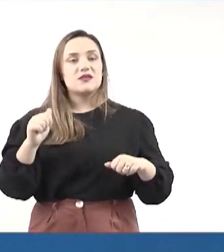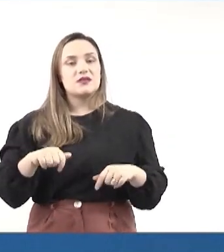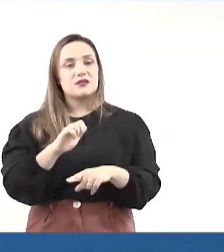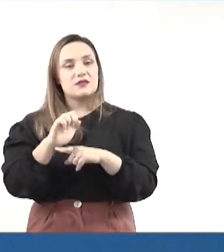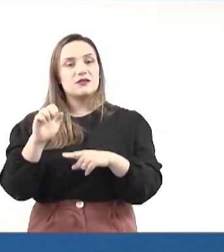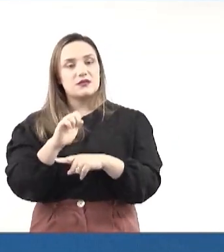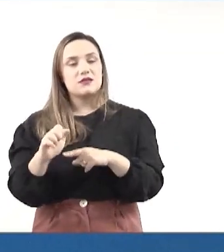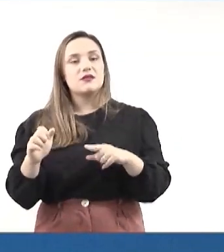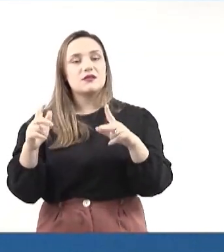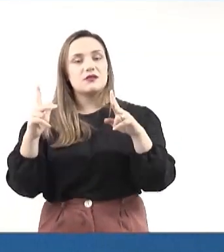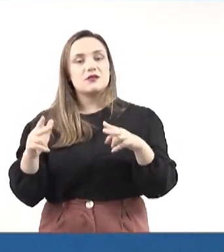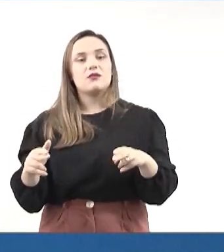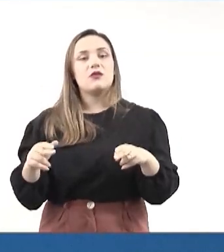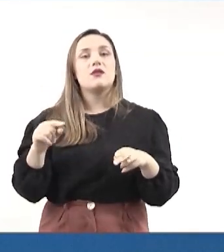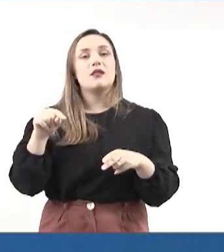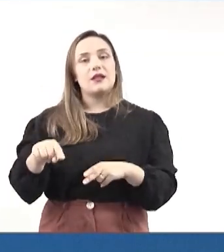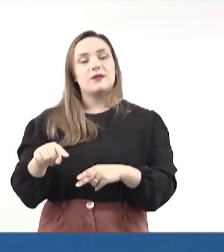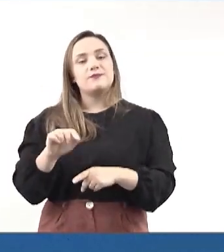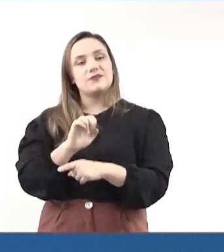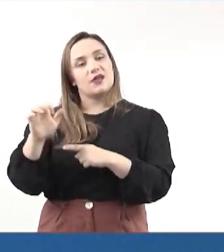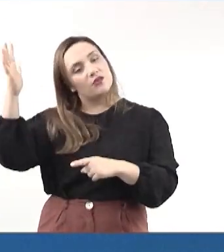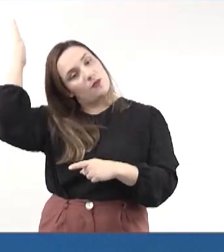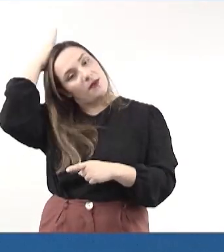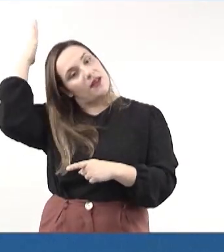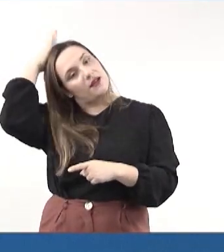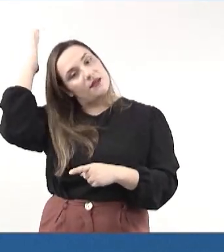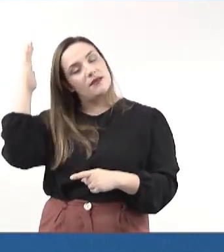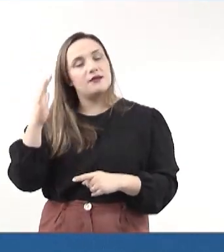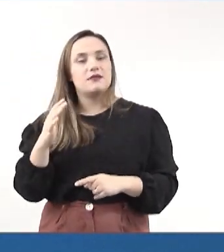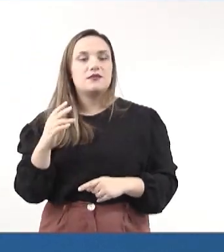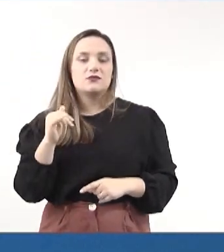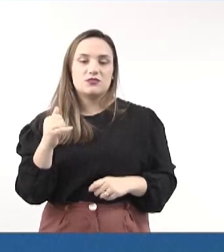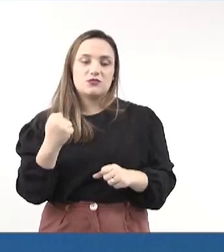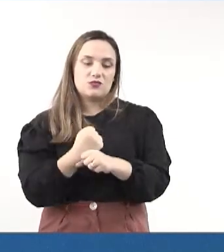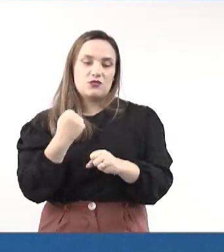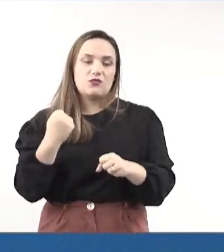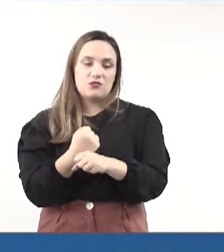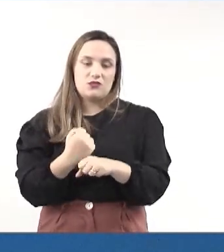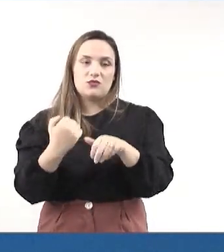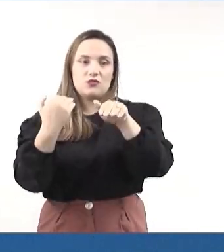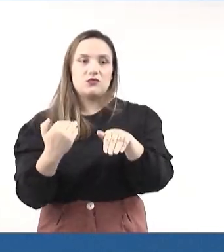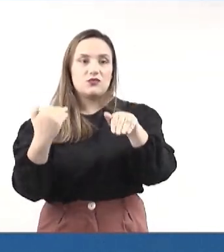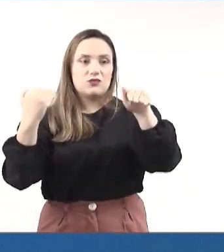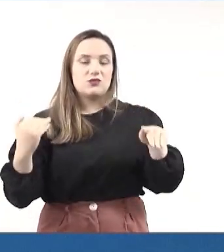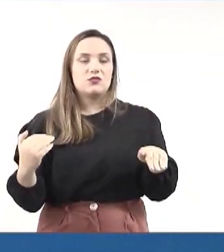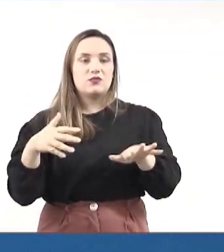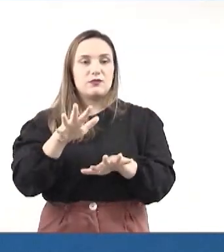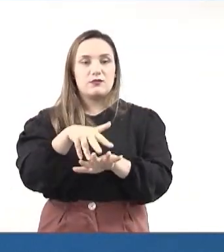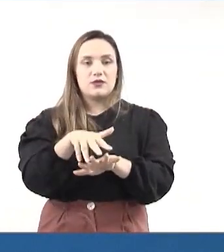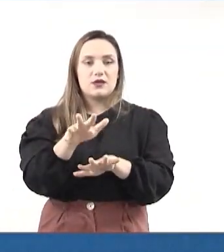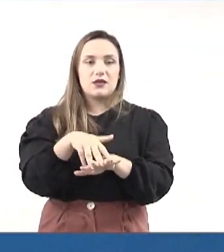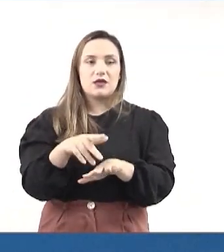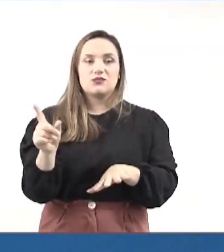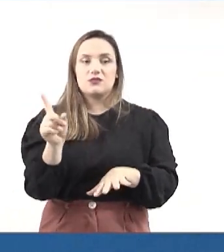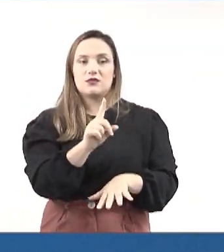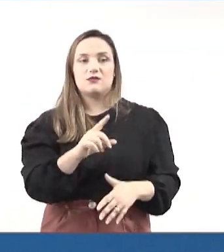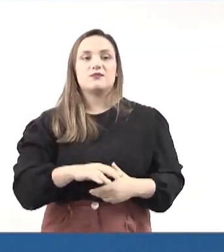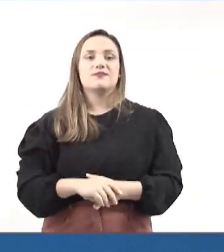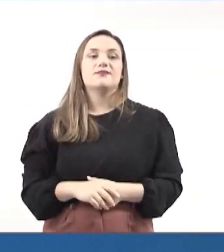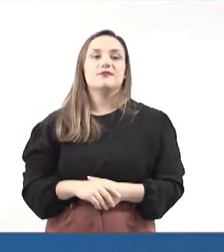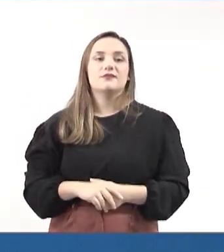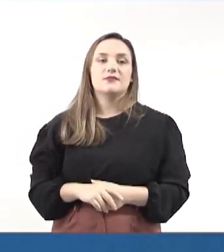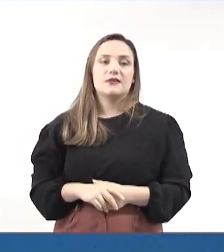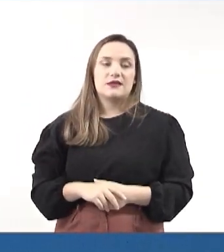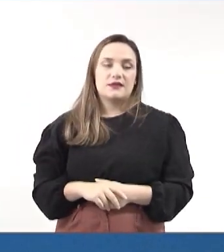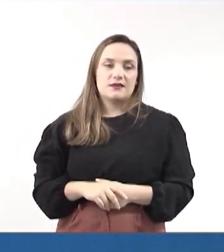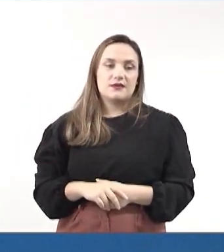o mesmo lema que tem no Paraná. Sem duplicação, pedágio não. Então, isso seria uma